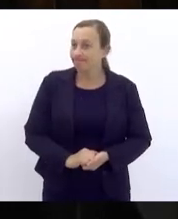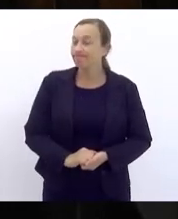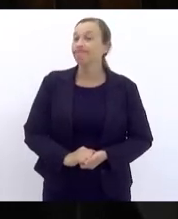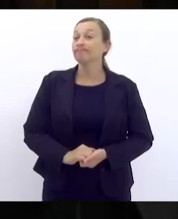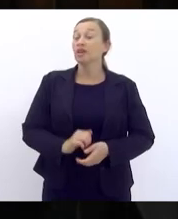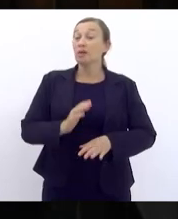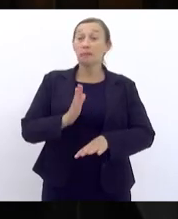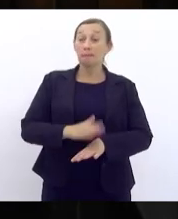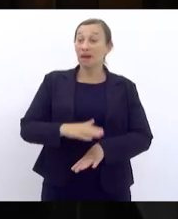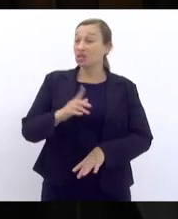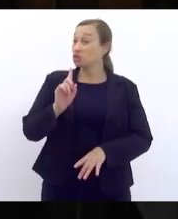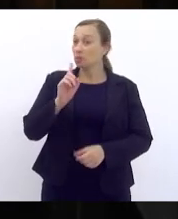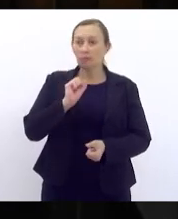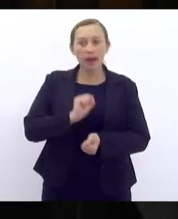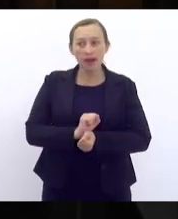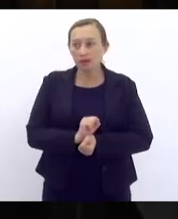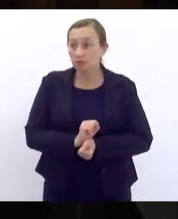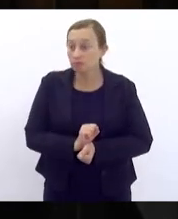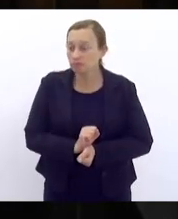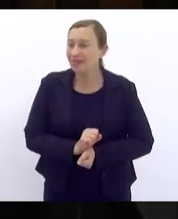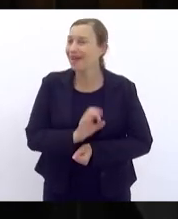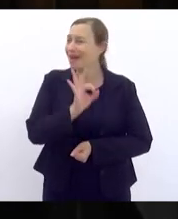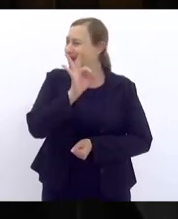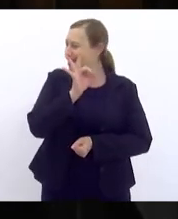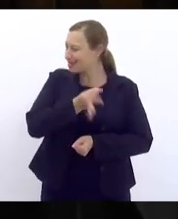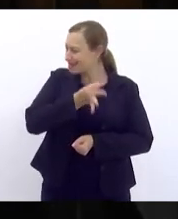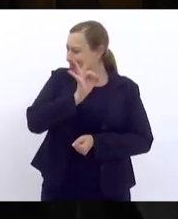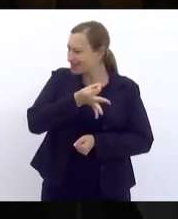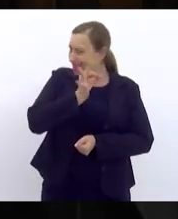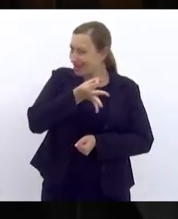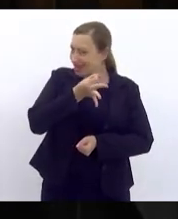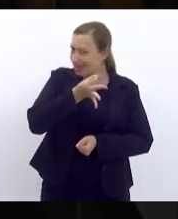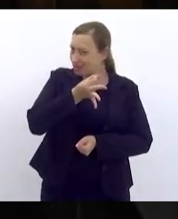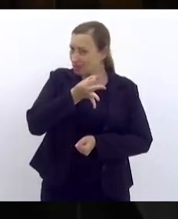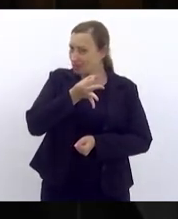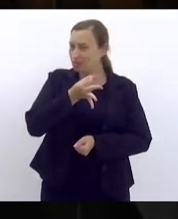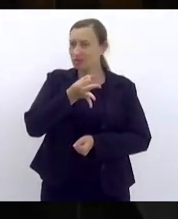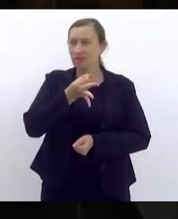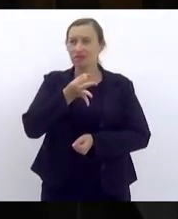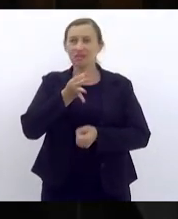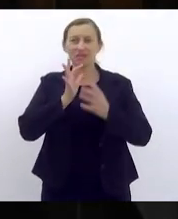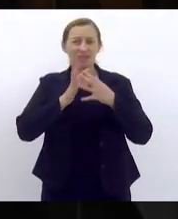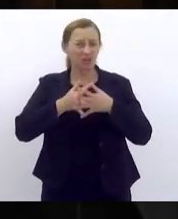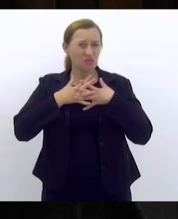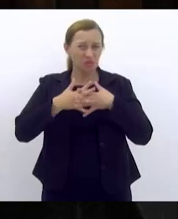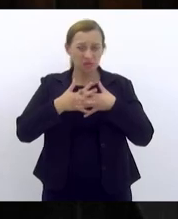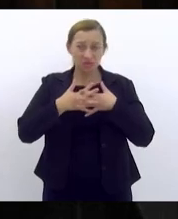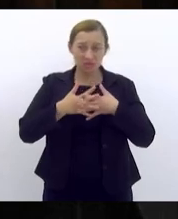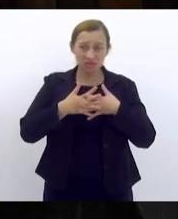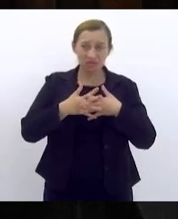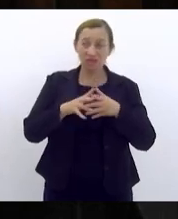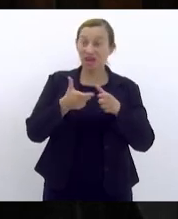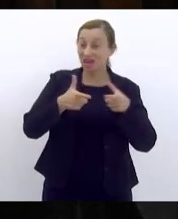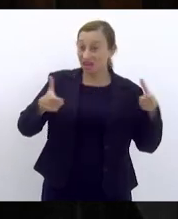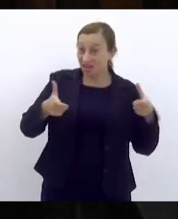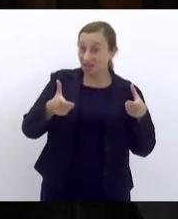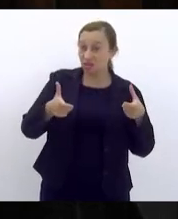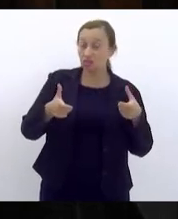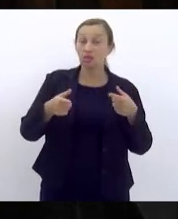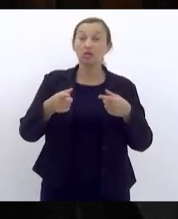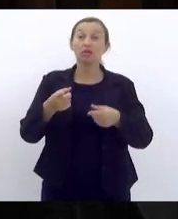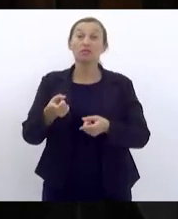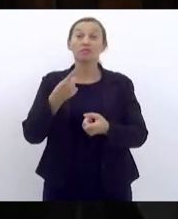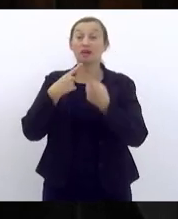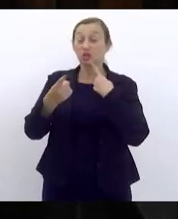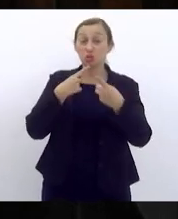param por aí é óbvio que a desordem é notória enquanto o prefeito está discutindo